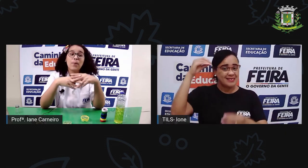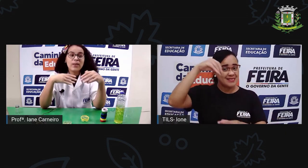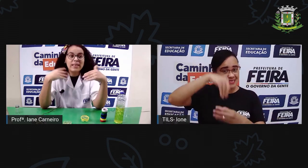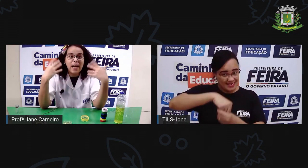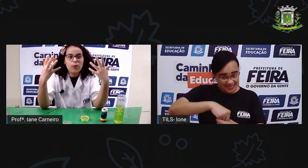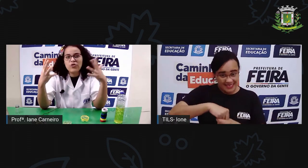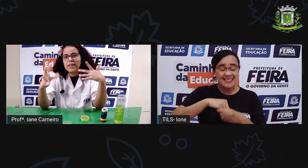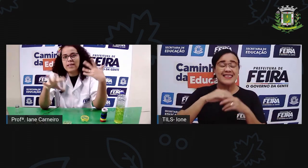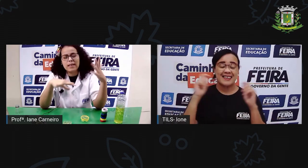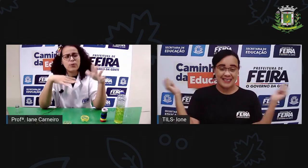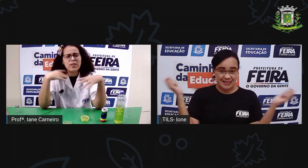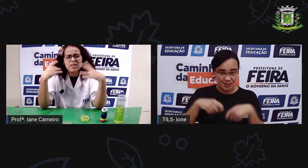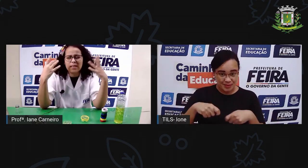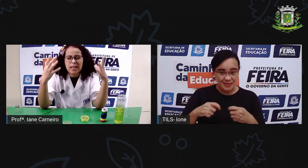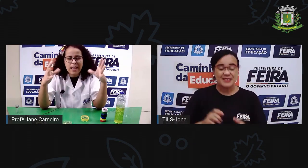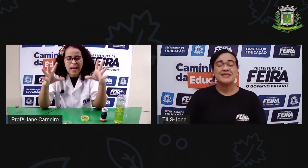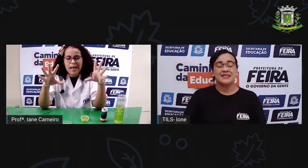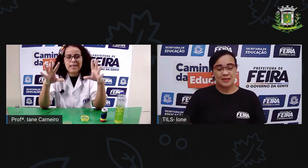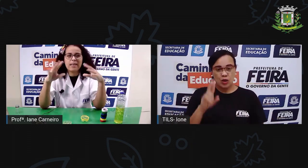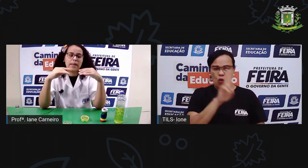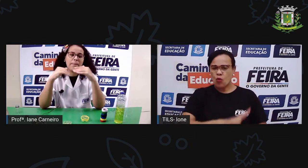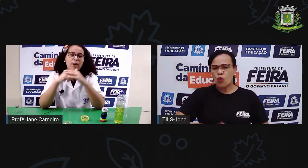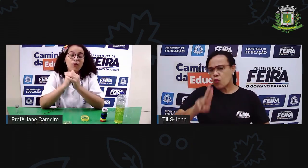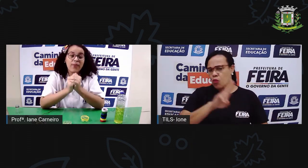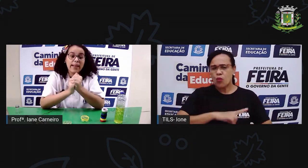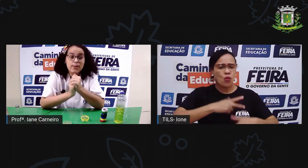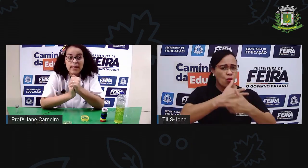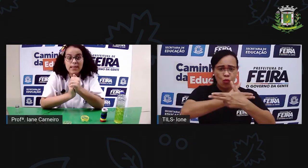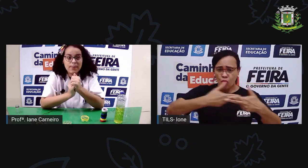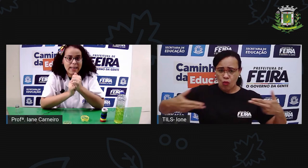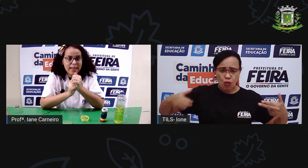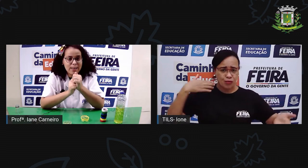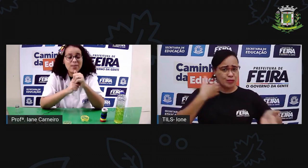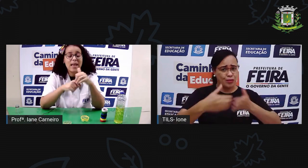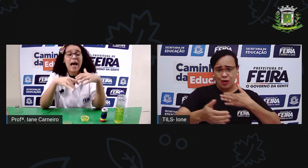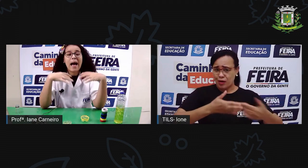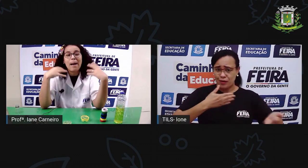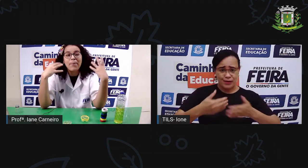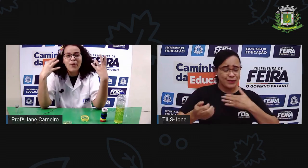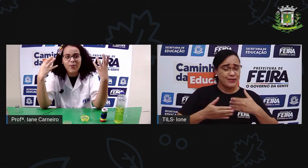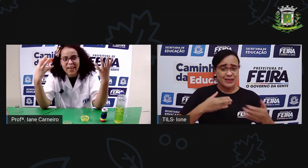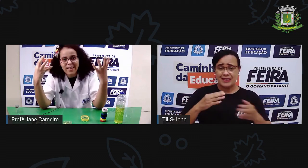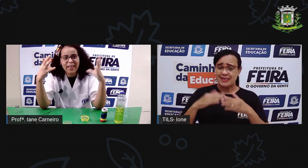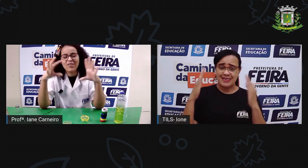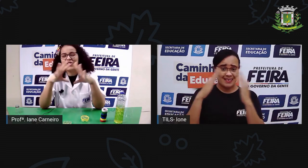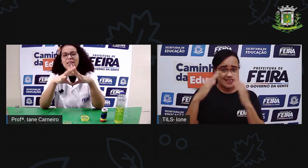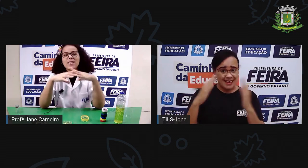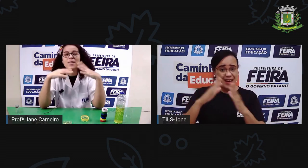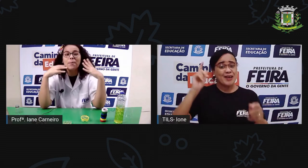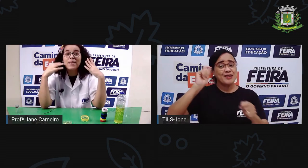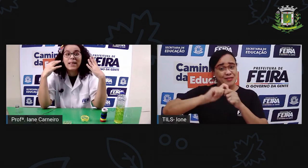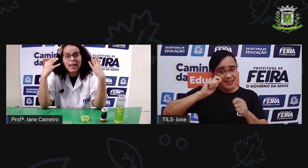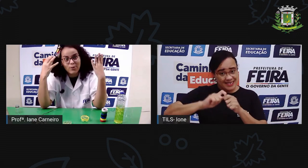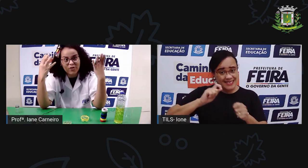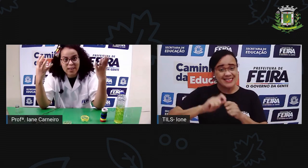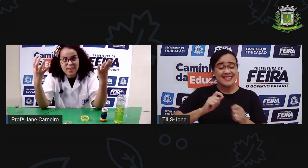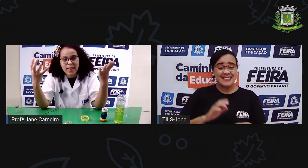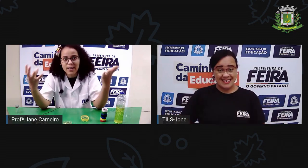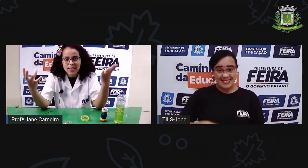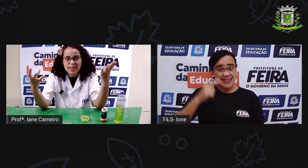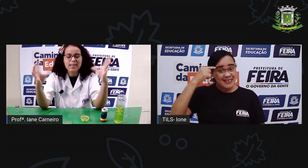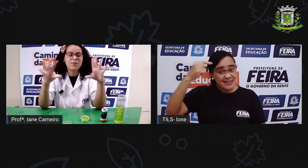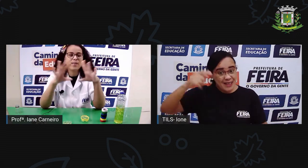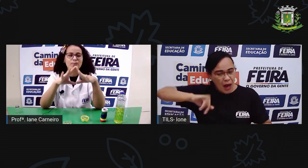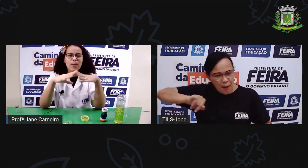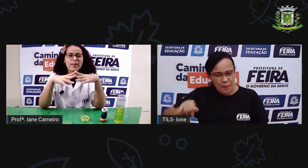Que vocês podem estar utilizando o que vocês têm em casa, né? Pra confeccionar esses brinquedos. Aproveitem que a gente tá na semana do dia das